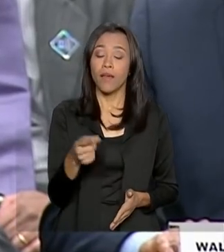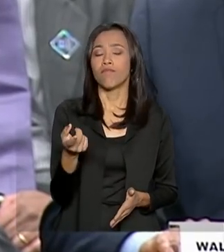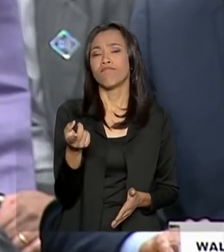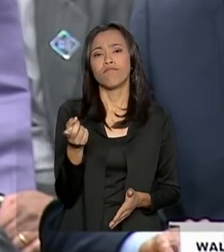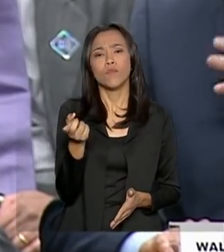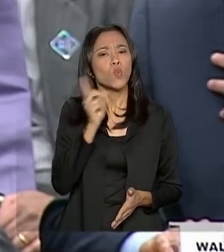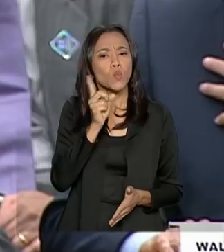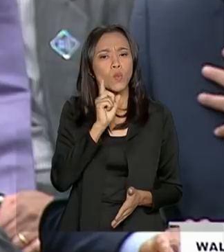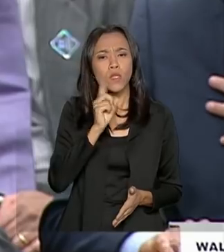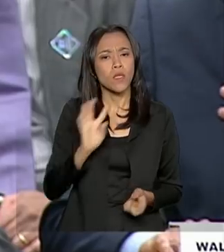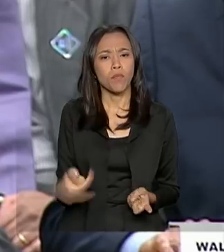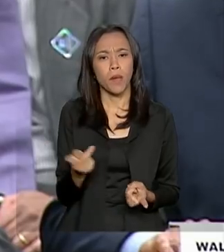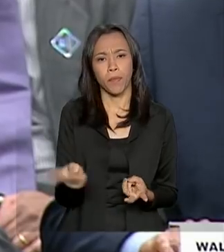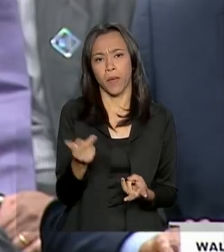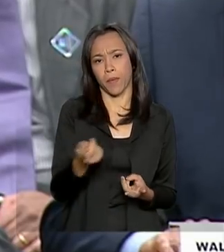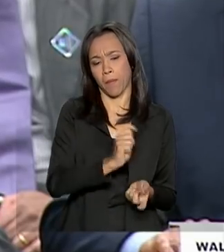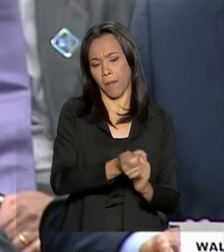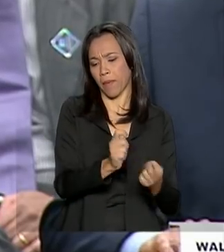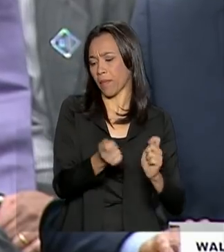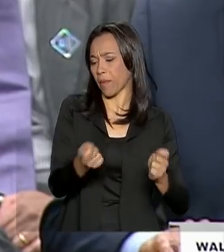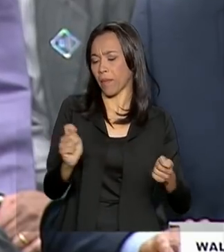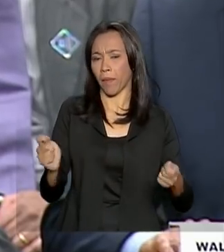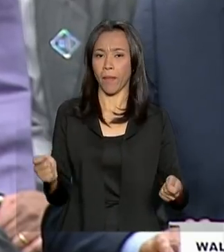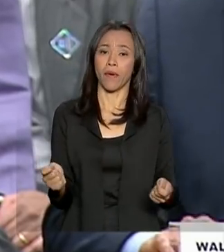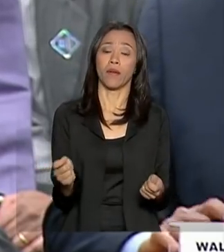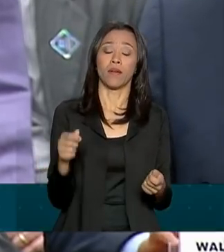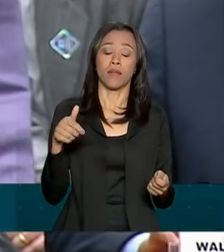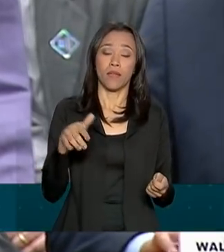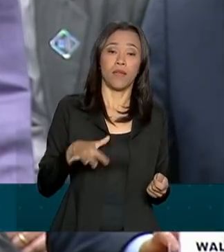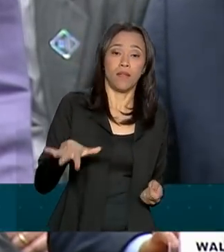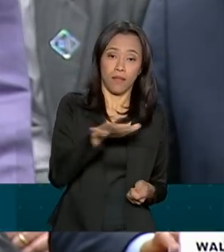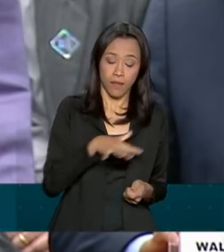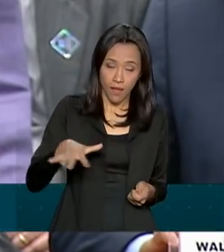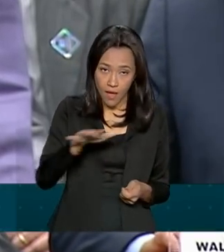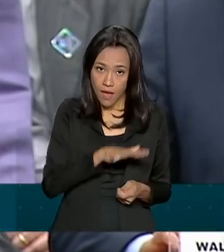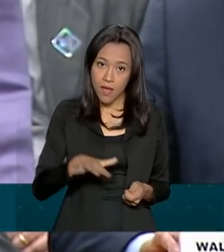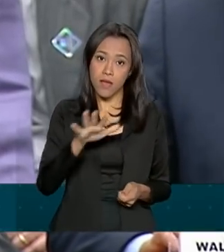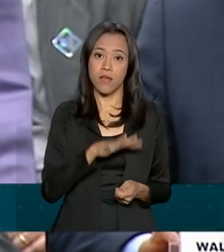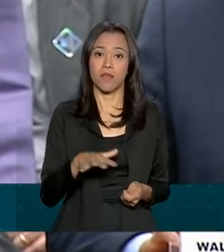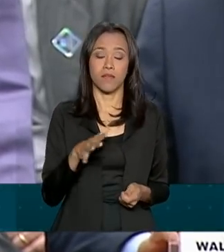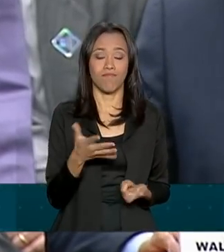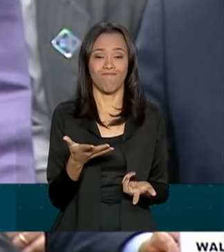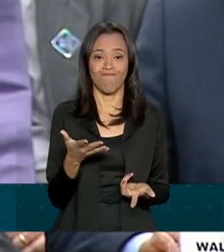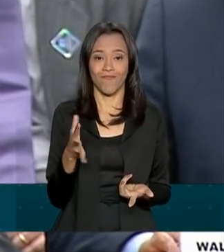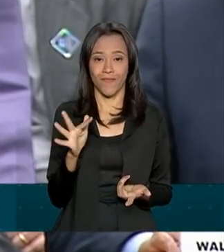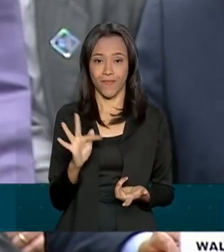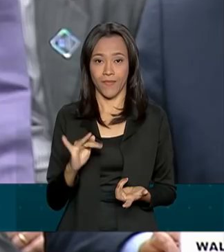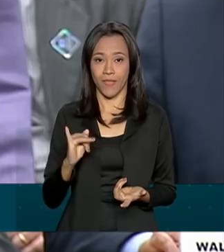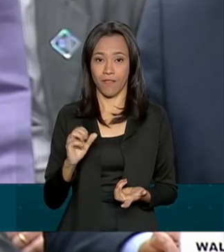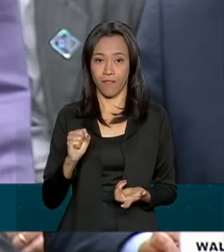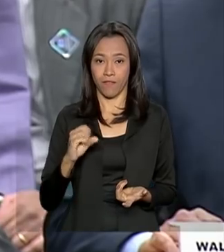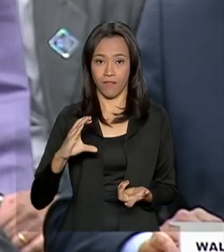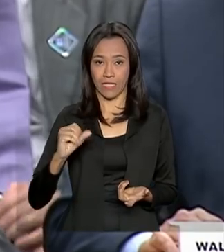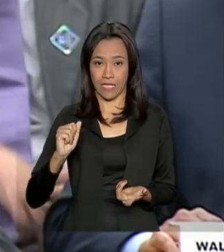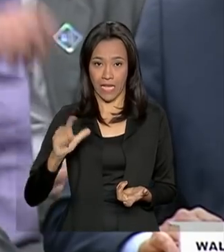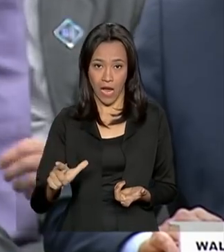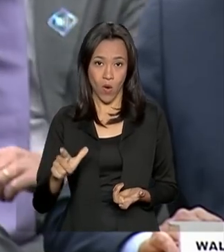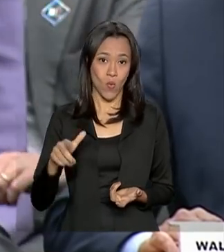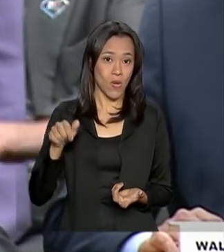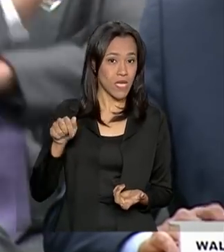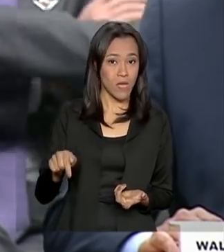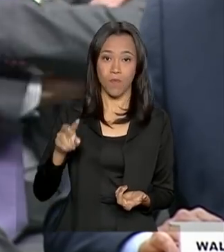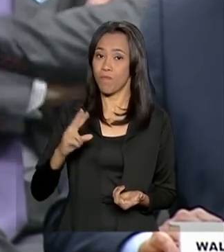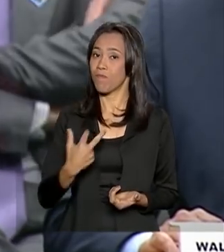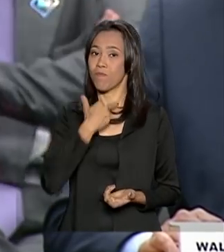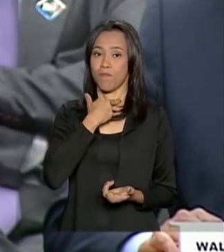que o esgotamento fiscal não permite que sejam atendidas com receitas